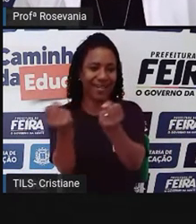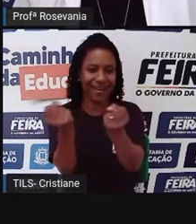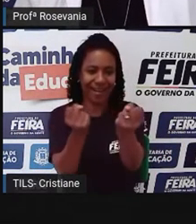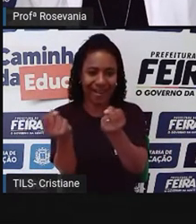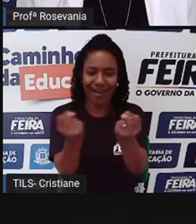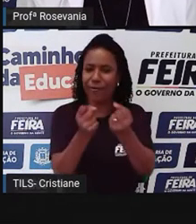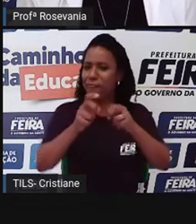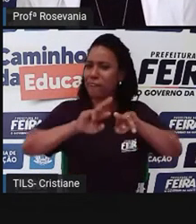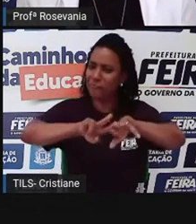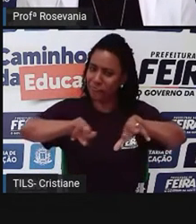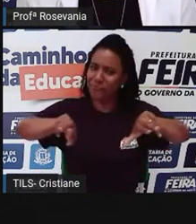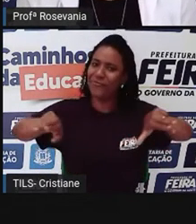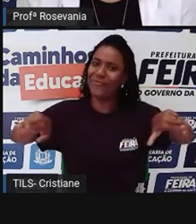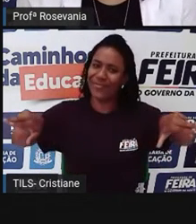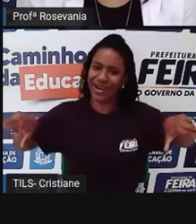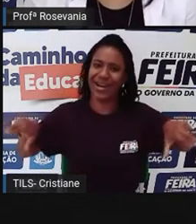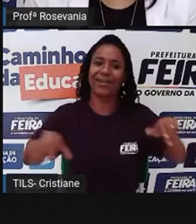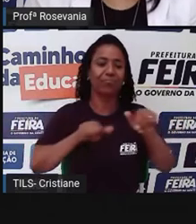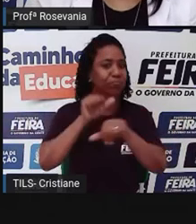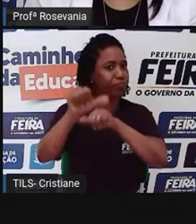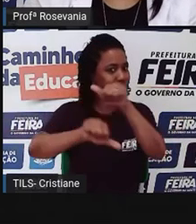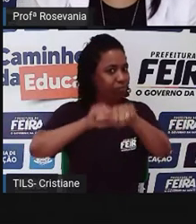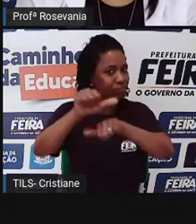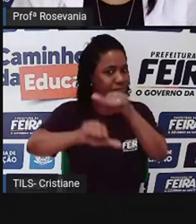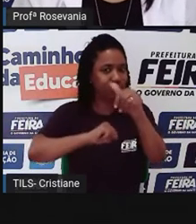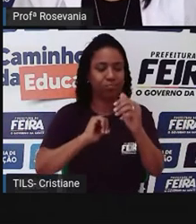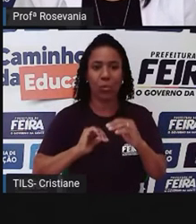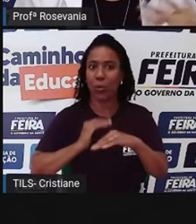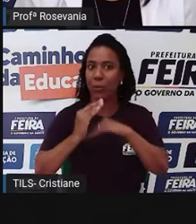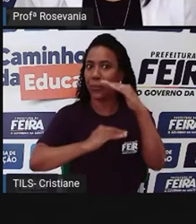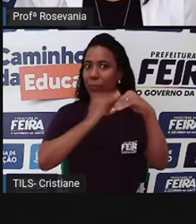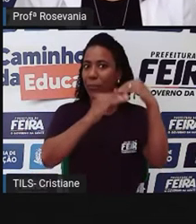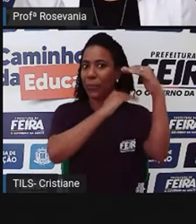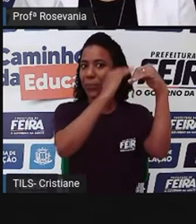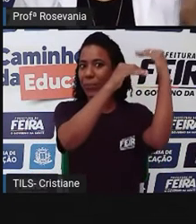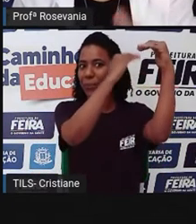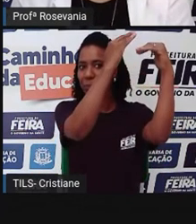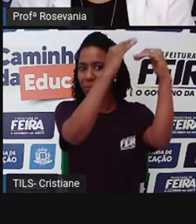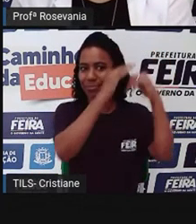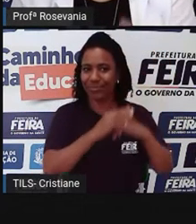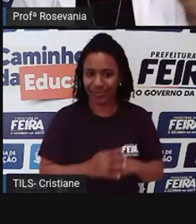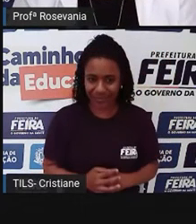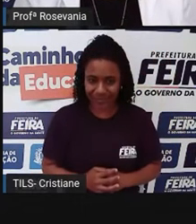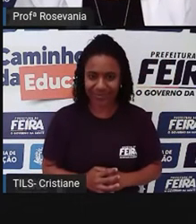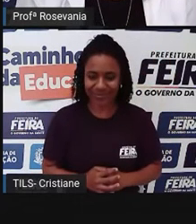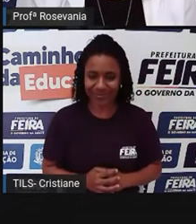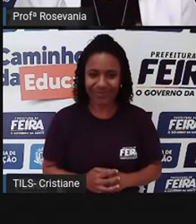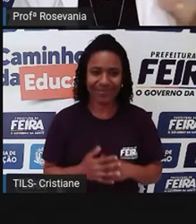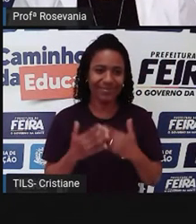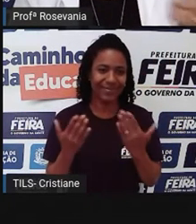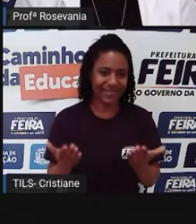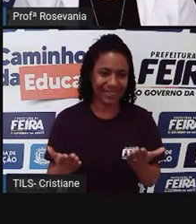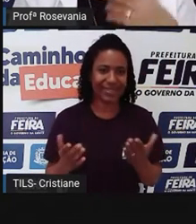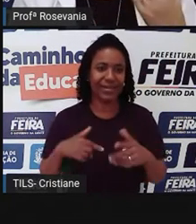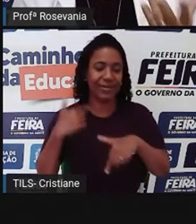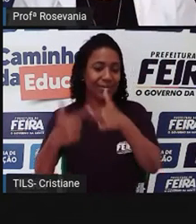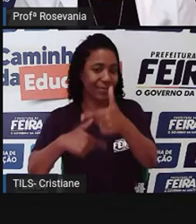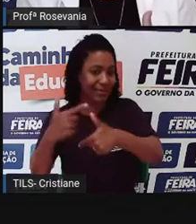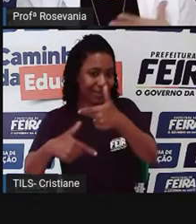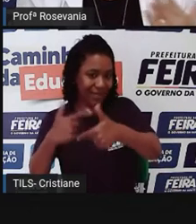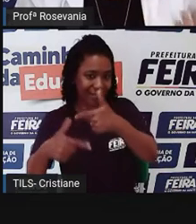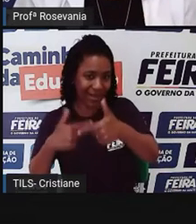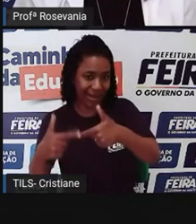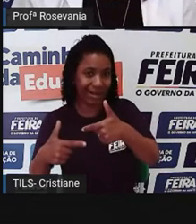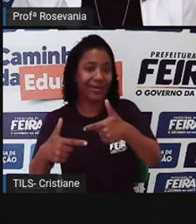coisas. mudou muito isso. E isso também foi fruto de um serviço que veio junto, que é o serviço de